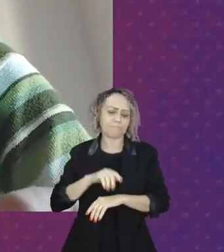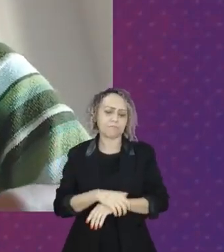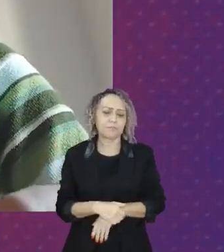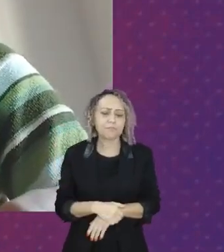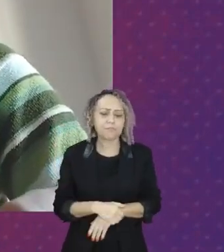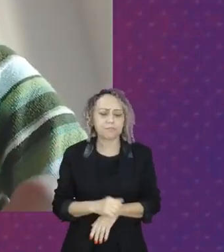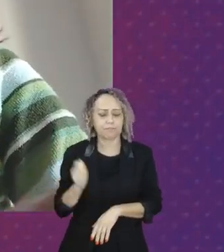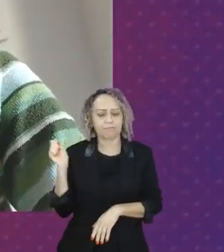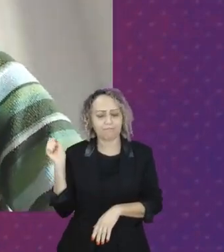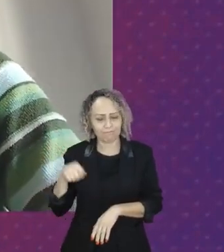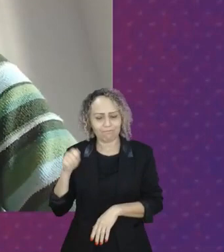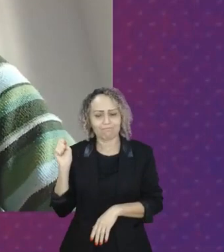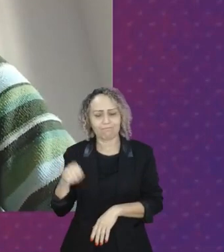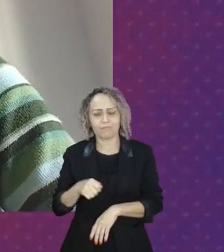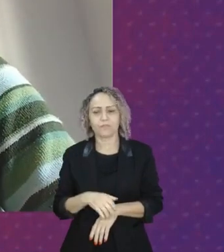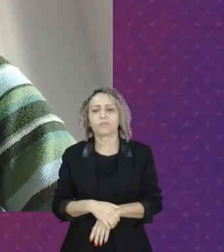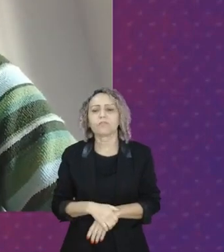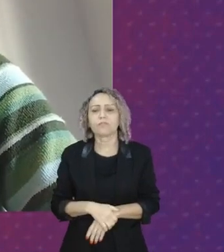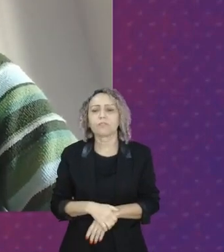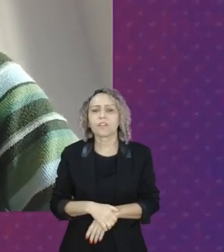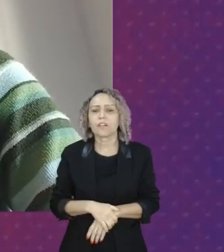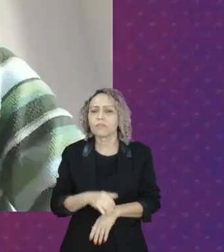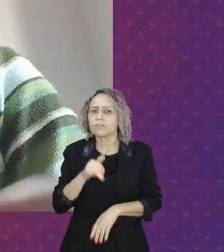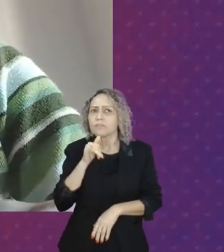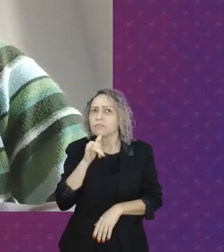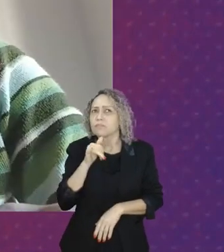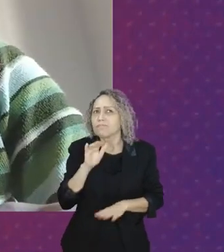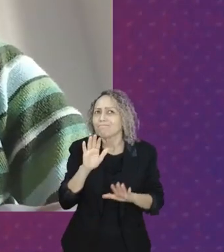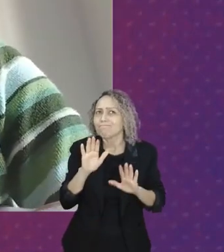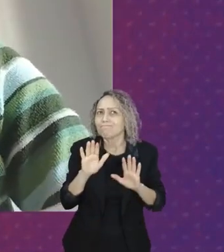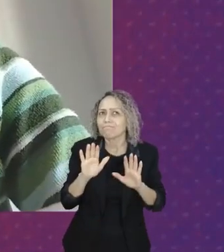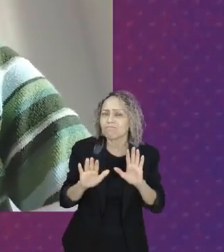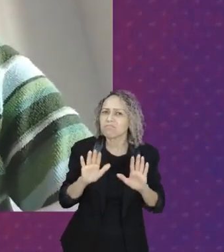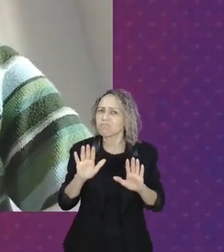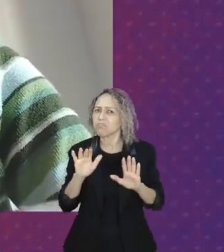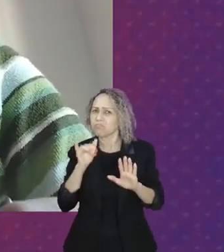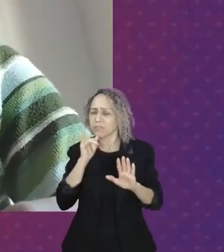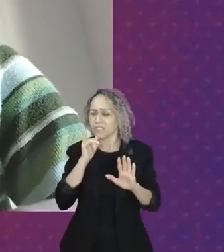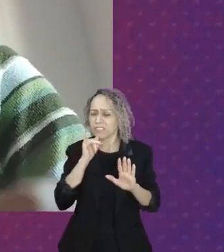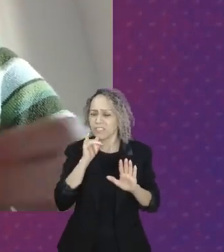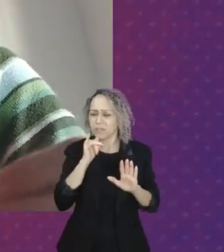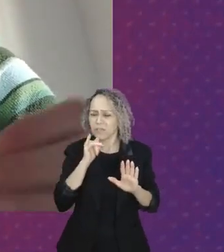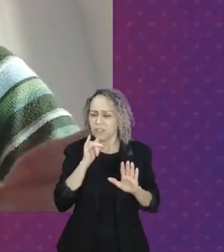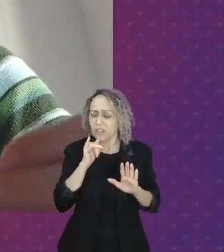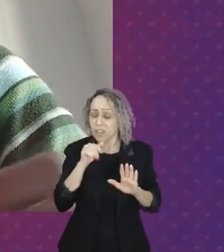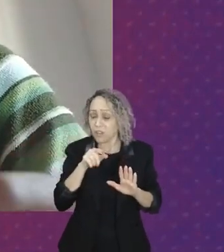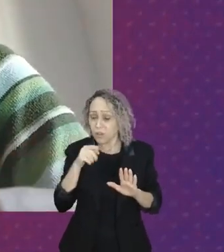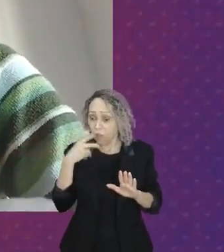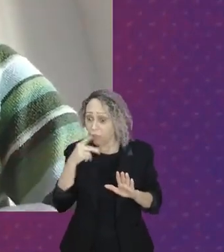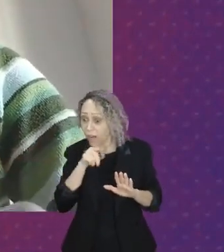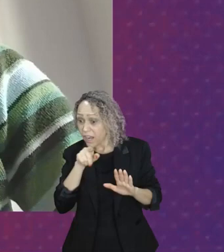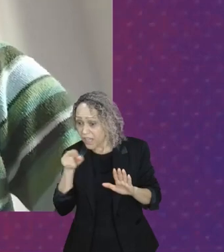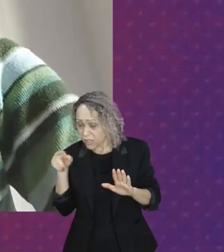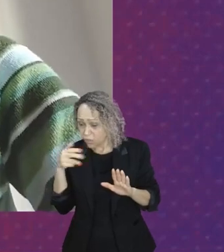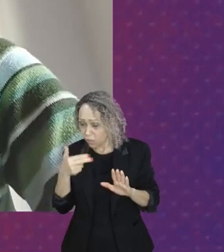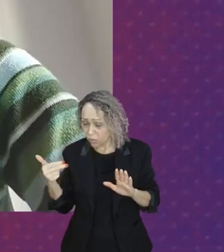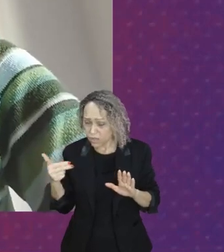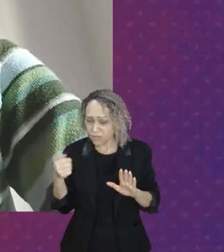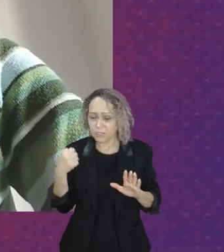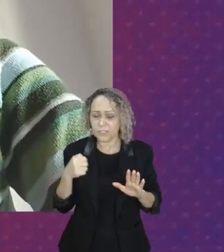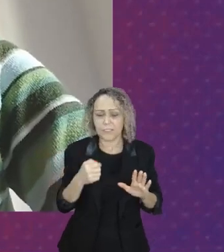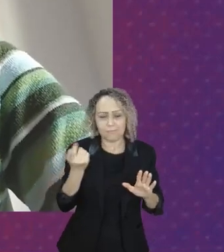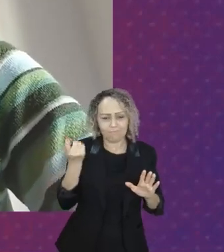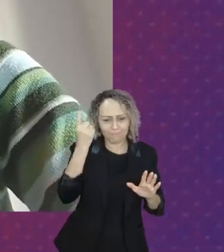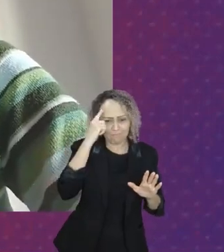não tem como eu não retomar os governos PT e o que o governo PT fez pela